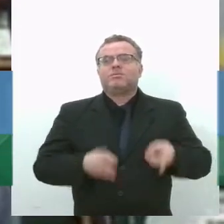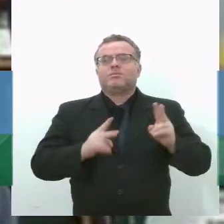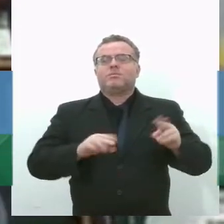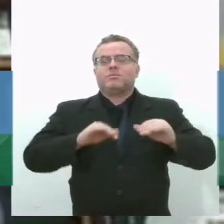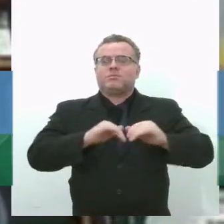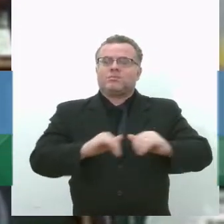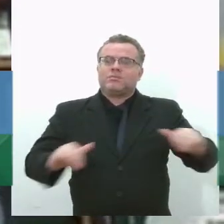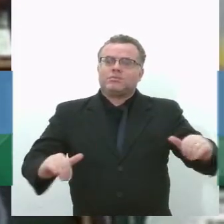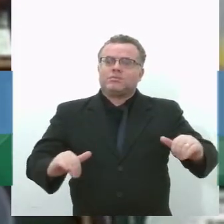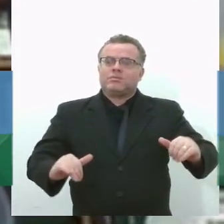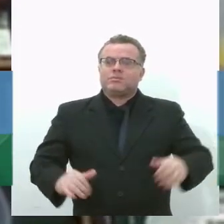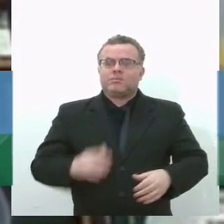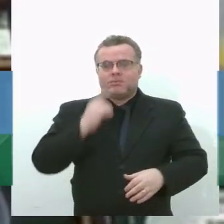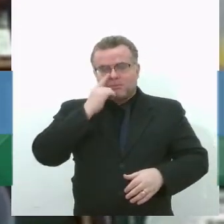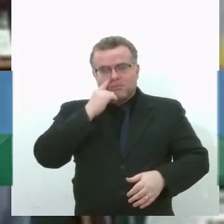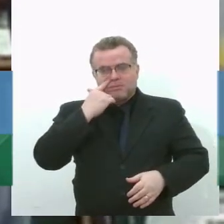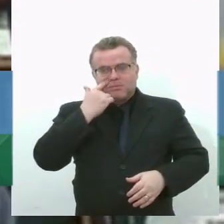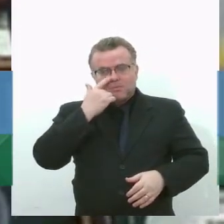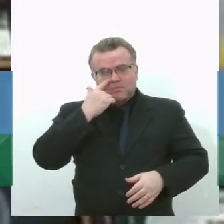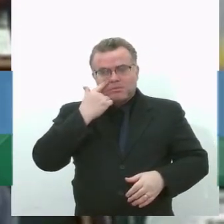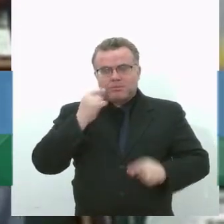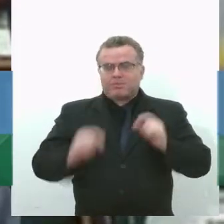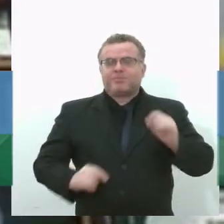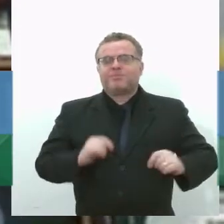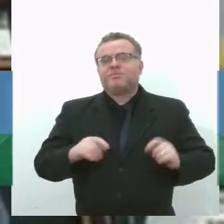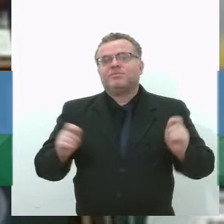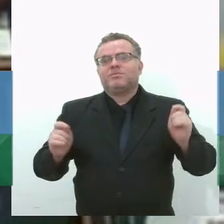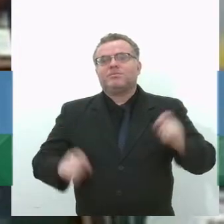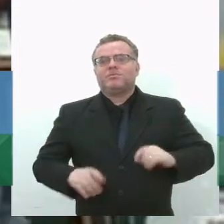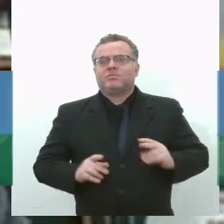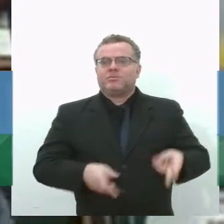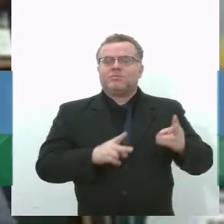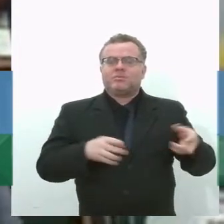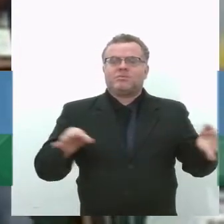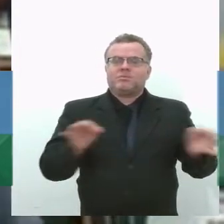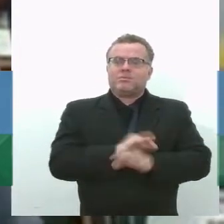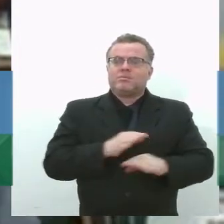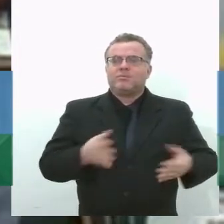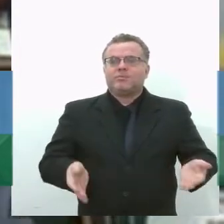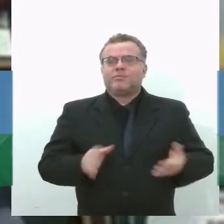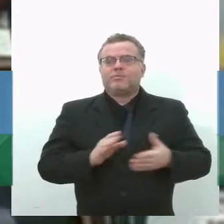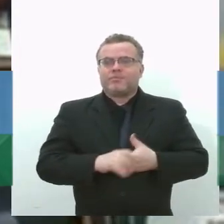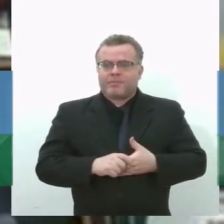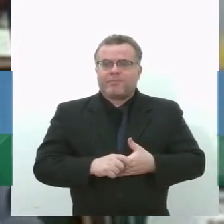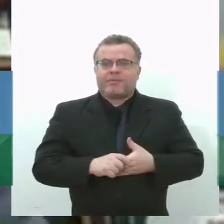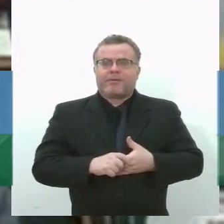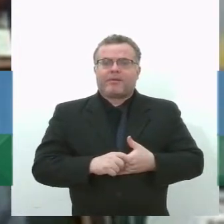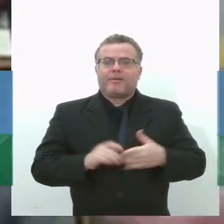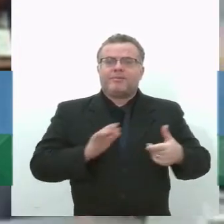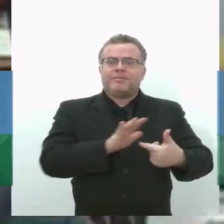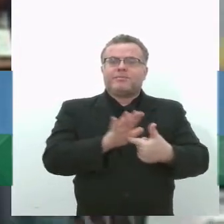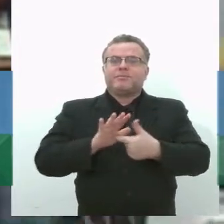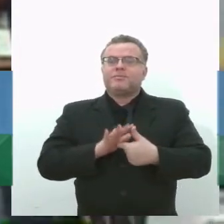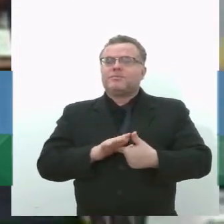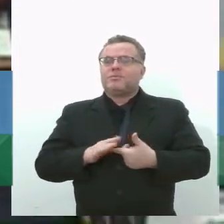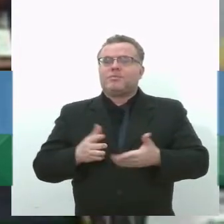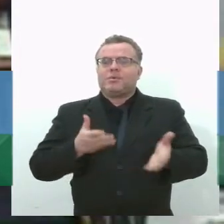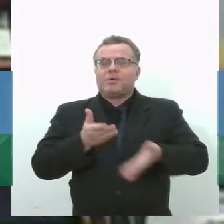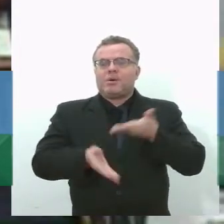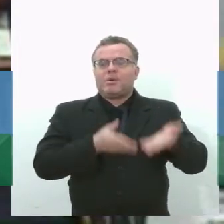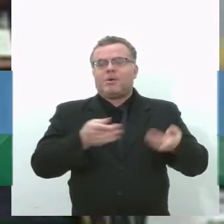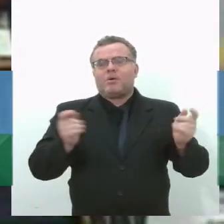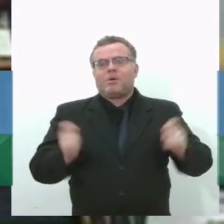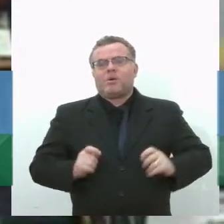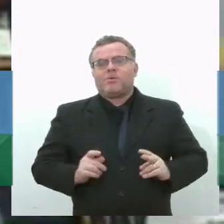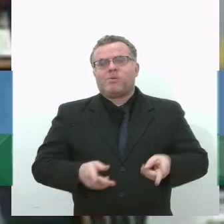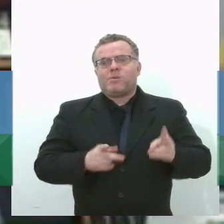lixo de maneira mais adequada. Então, o que é reciclável tivesse uma coleta mais adequada e fosse encaminhado para